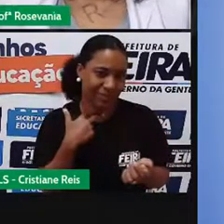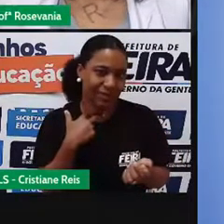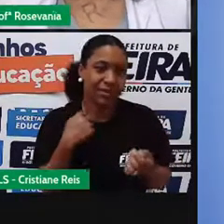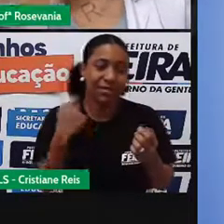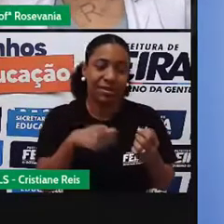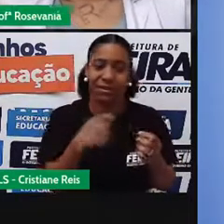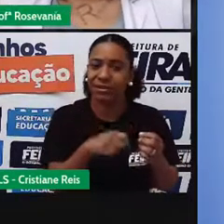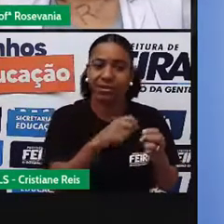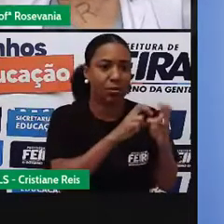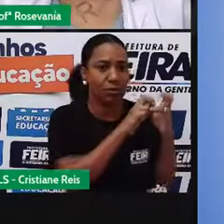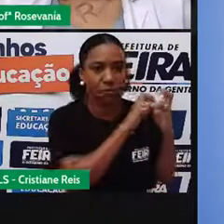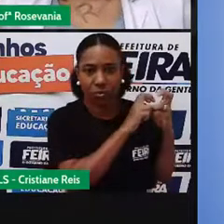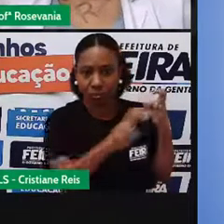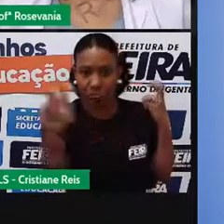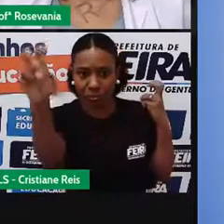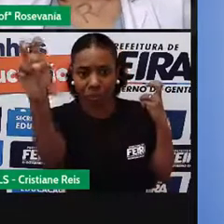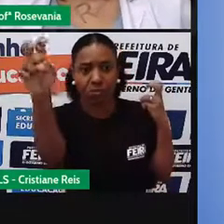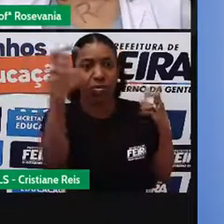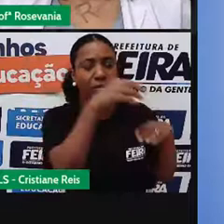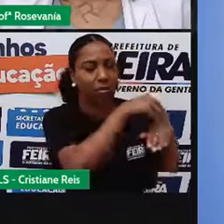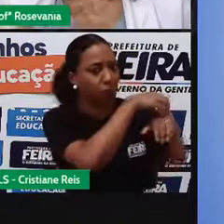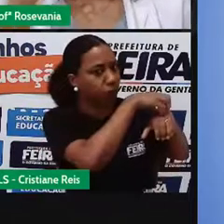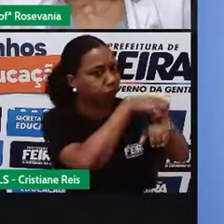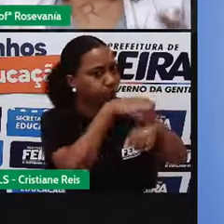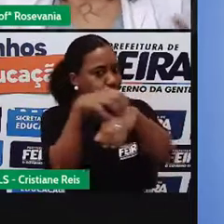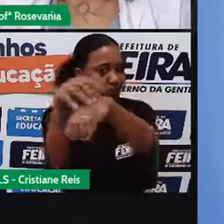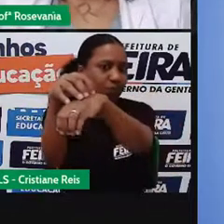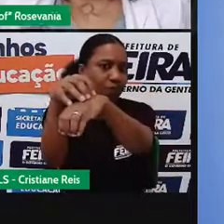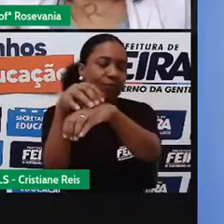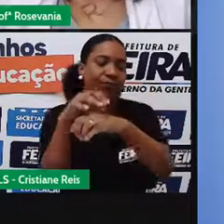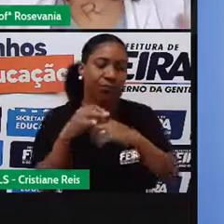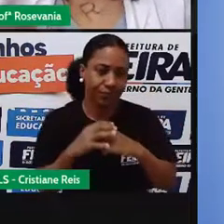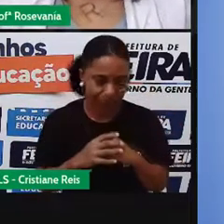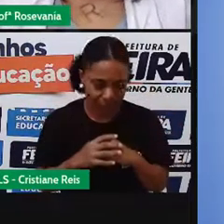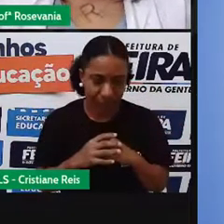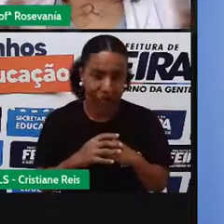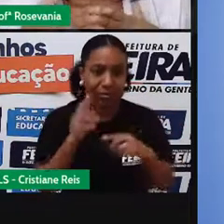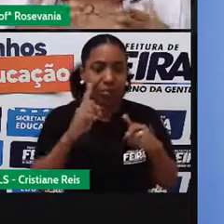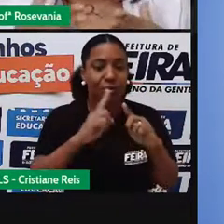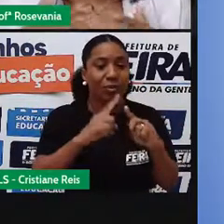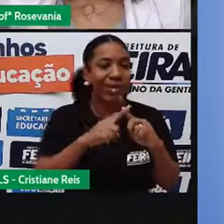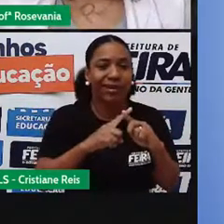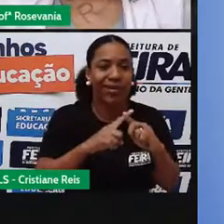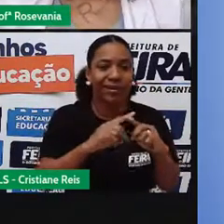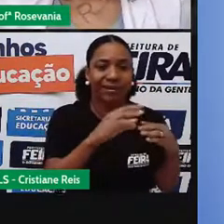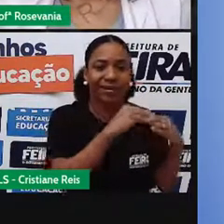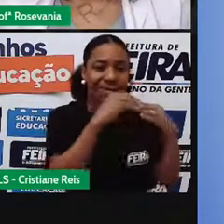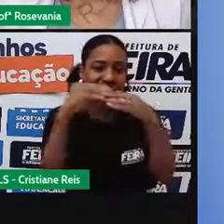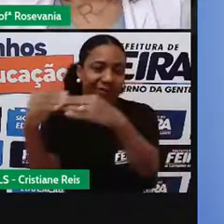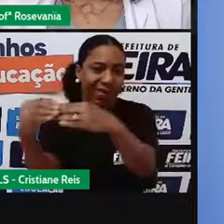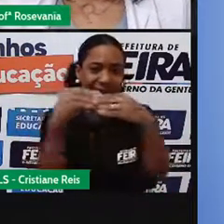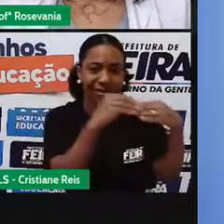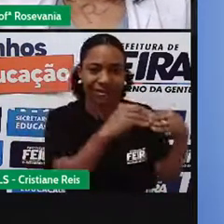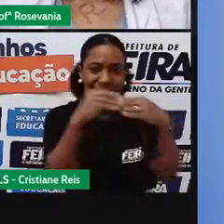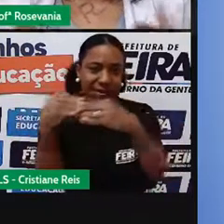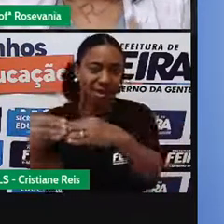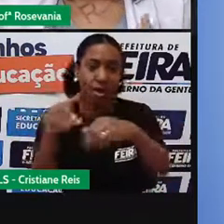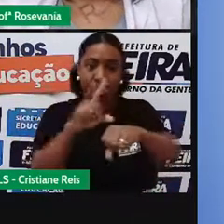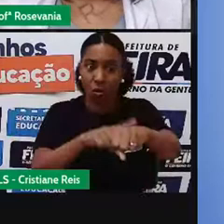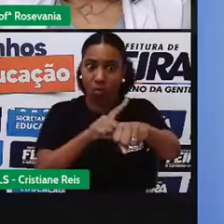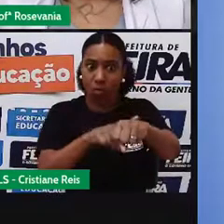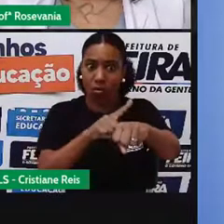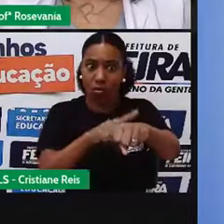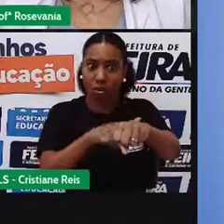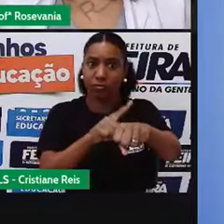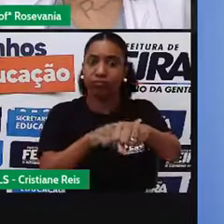no caso deles, é o horário específico da linha, porque tem toda uma logística para que os trens, né, eles andem perfeitos lá e não